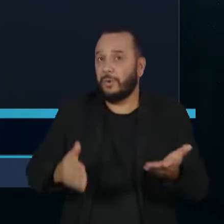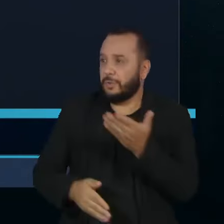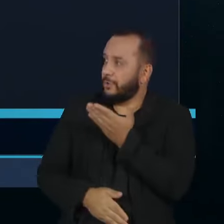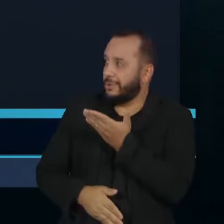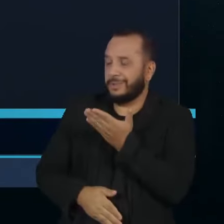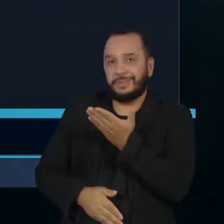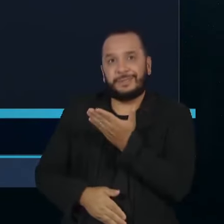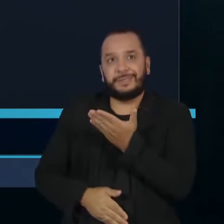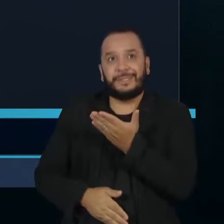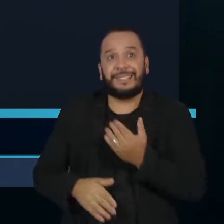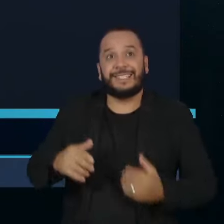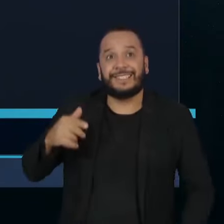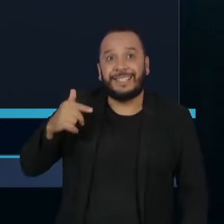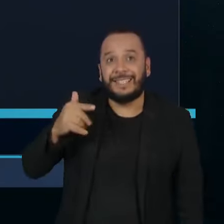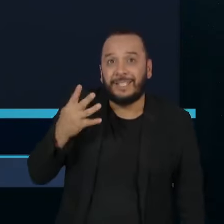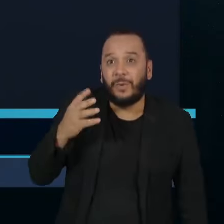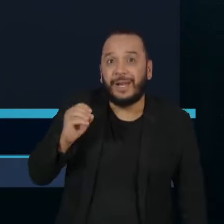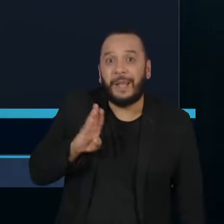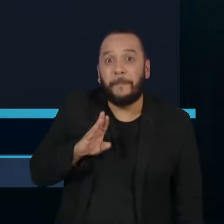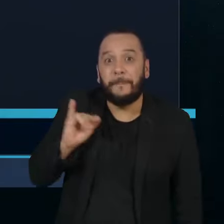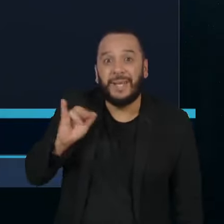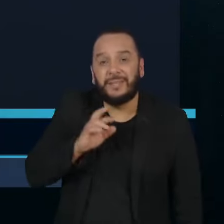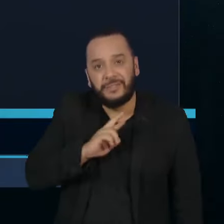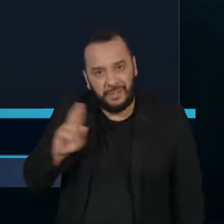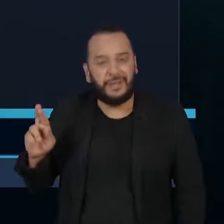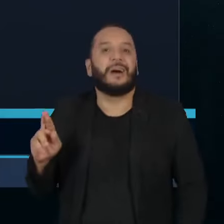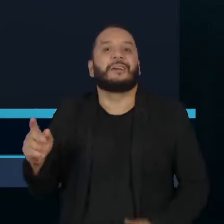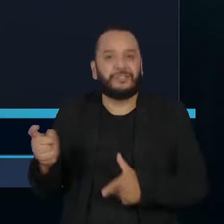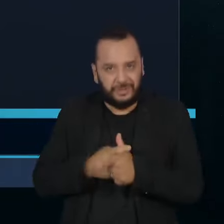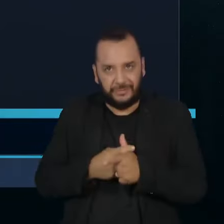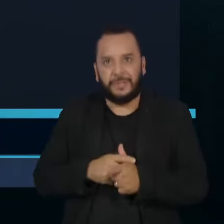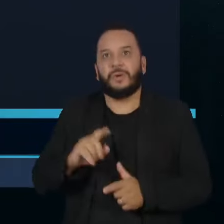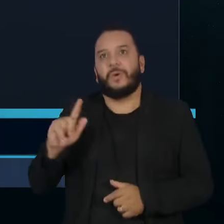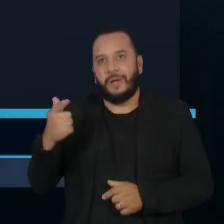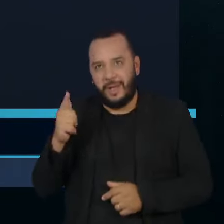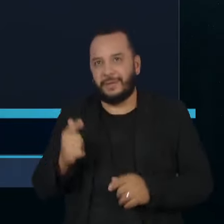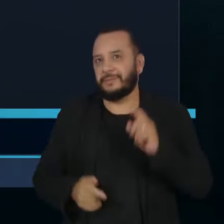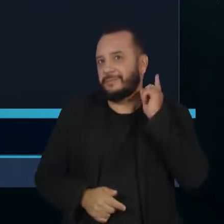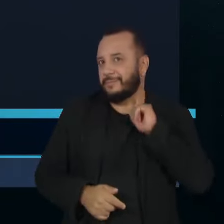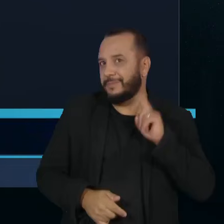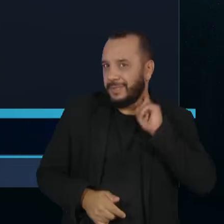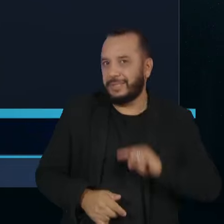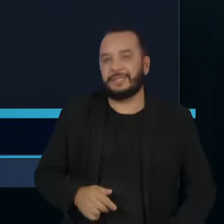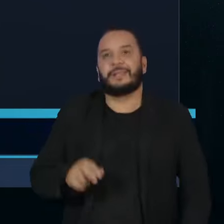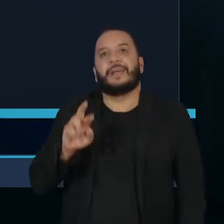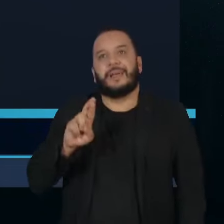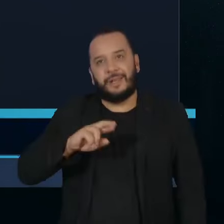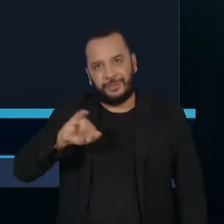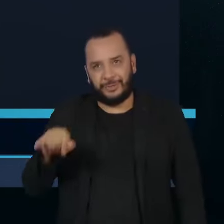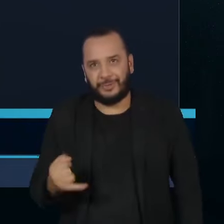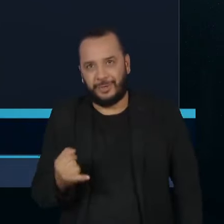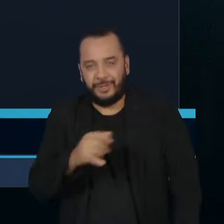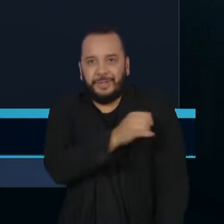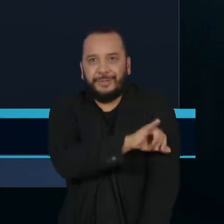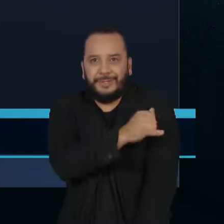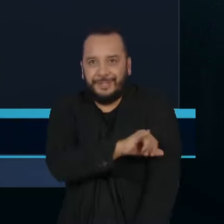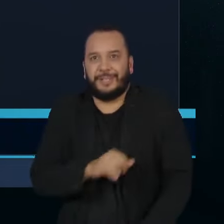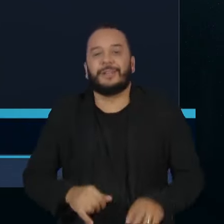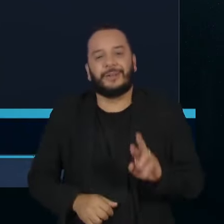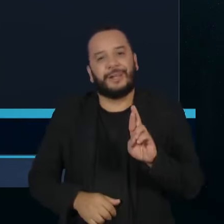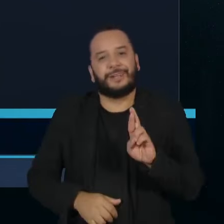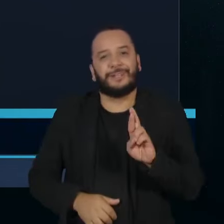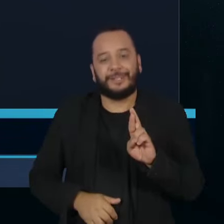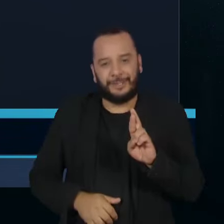chega a 740 bilhões de reais. Goiás, Minas Gerais, Rio de Janeiro e Rio Grande do Sul